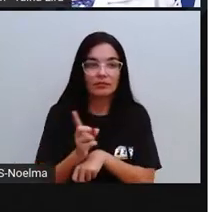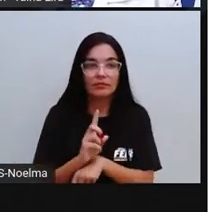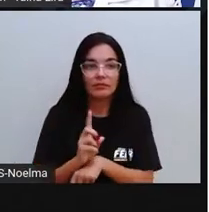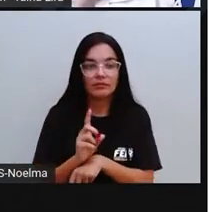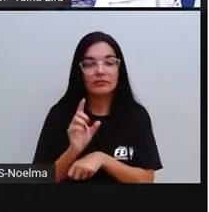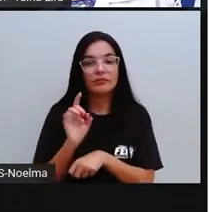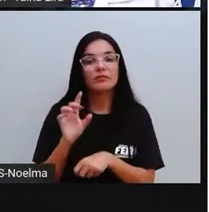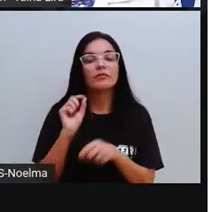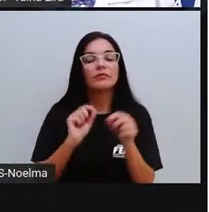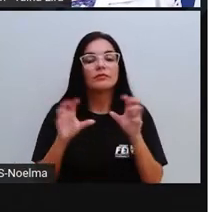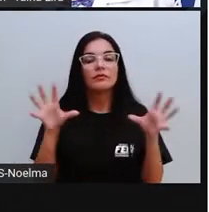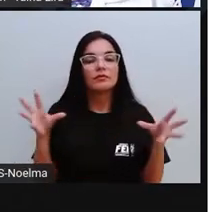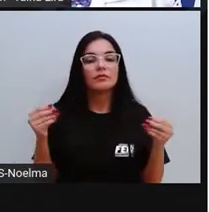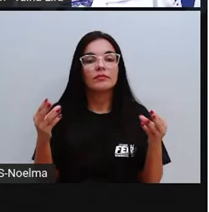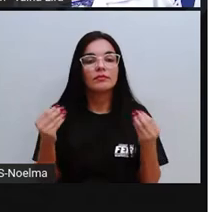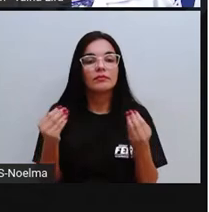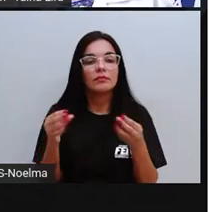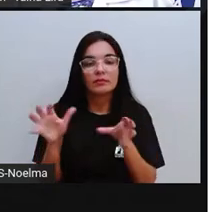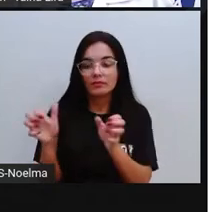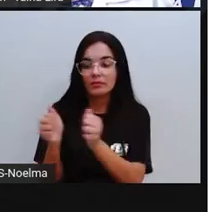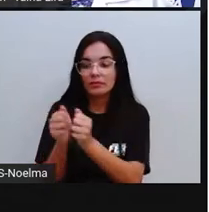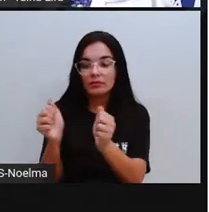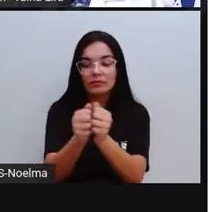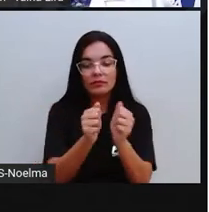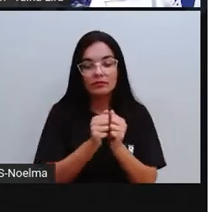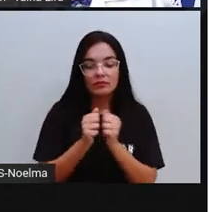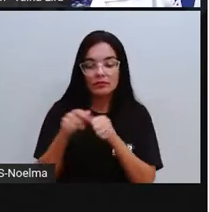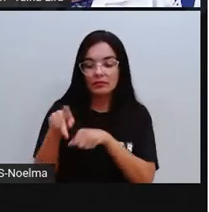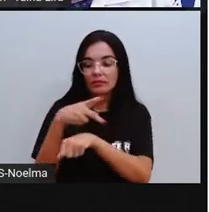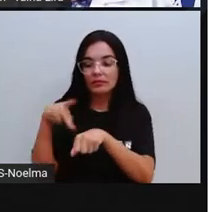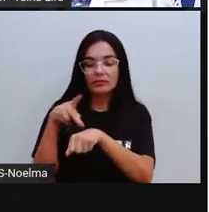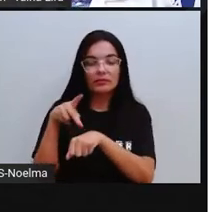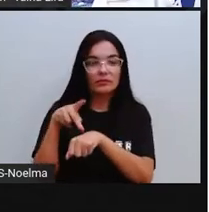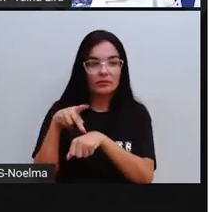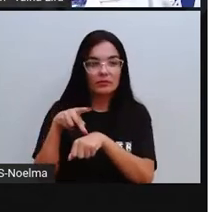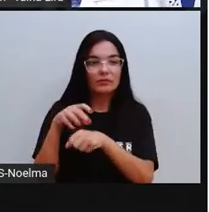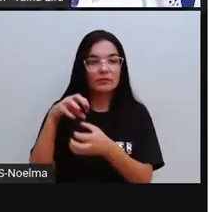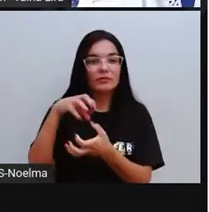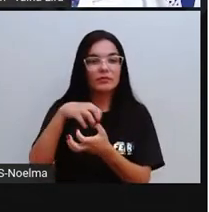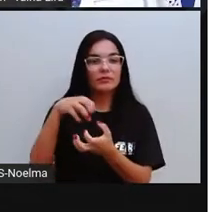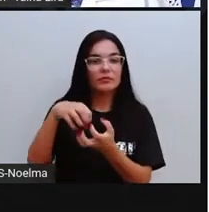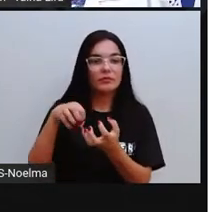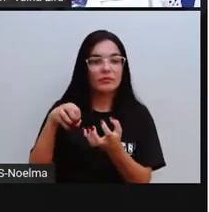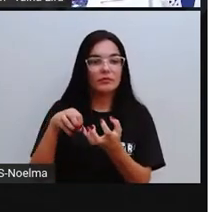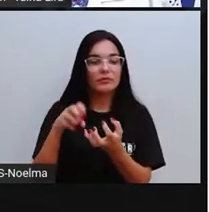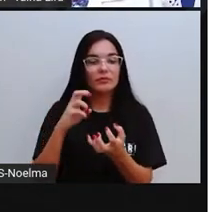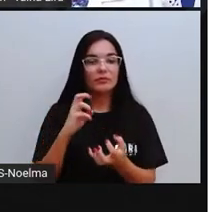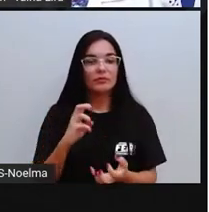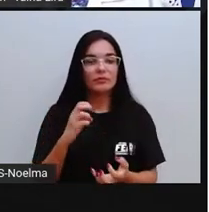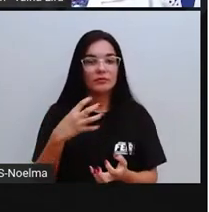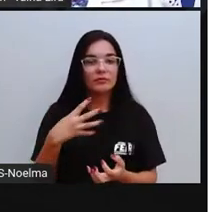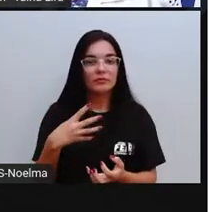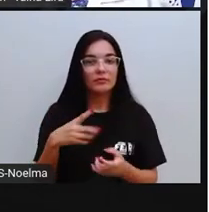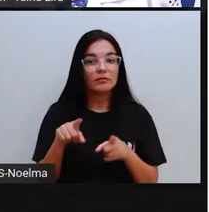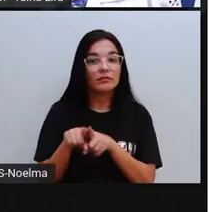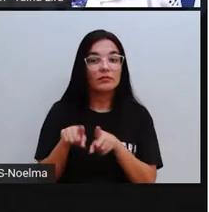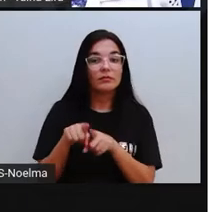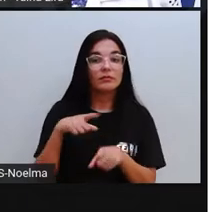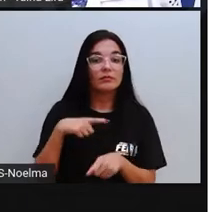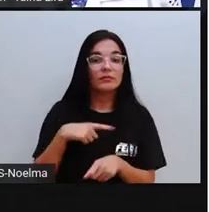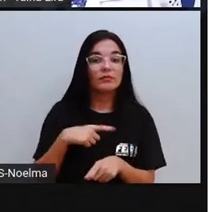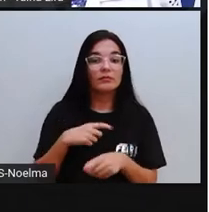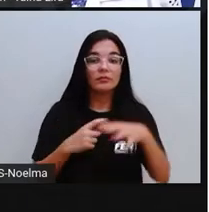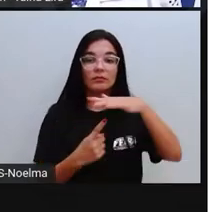Formado aí por vários países, 54, certo? E ela ainda tem uma ilha aqui, ó.